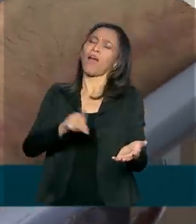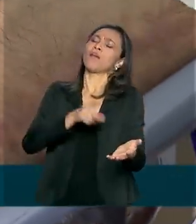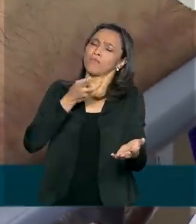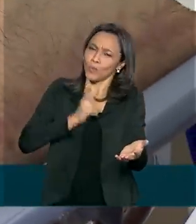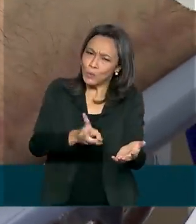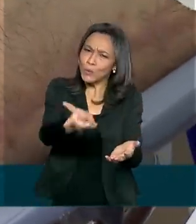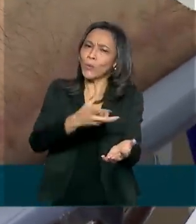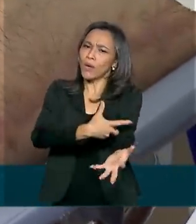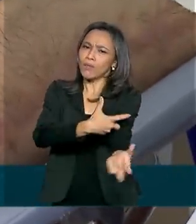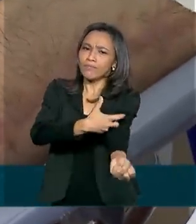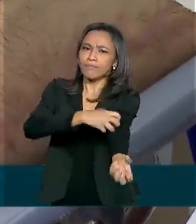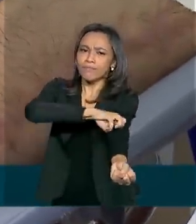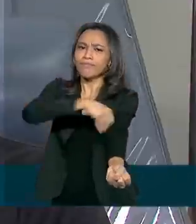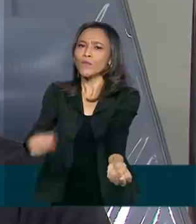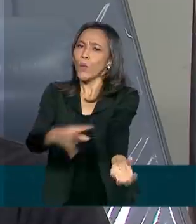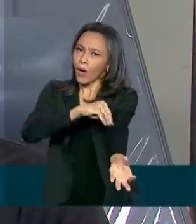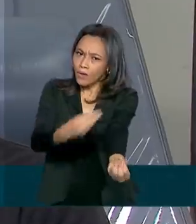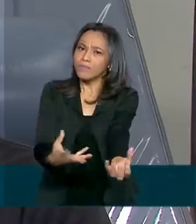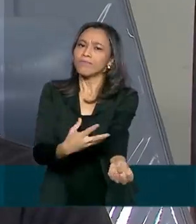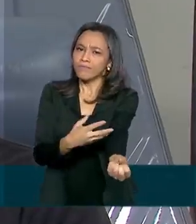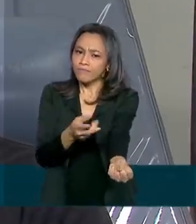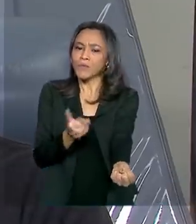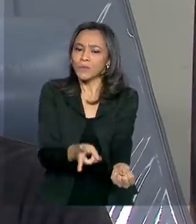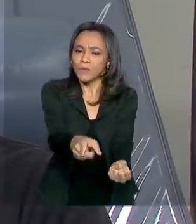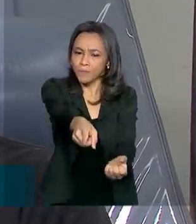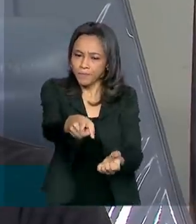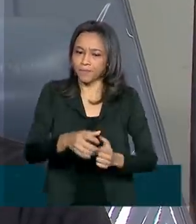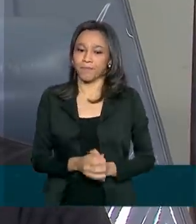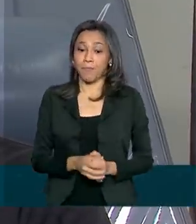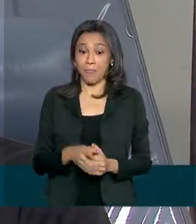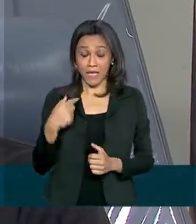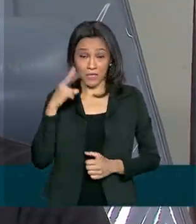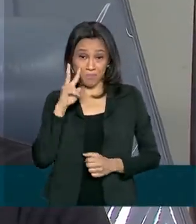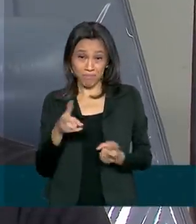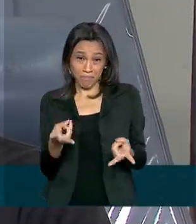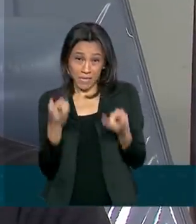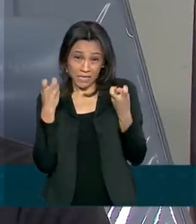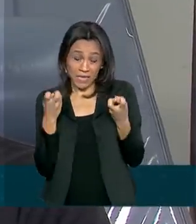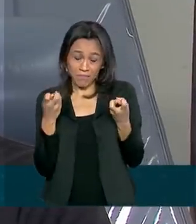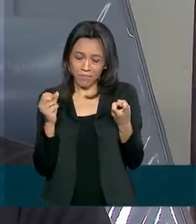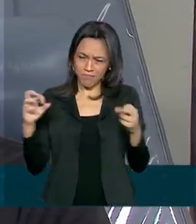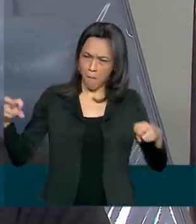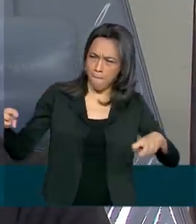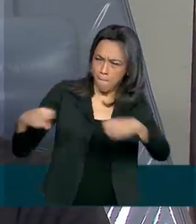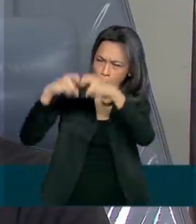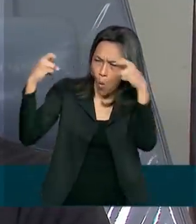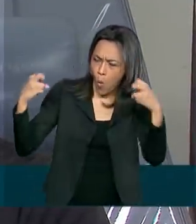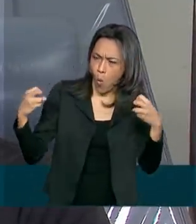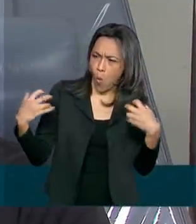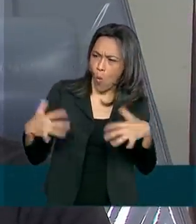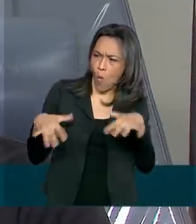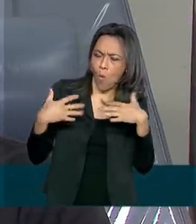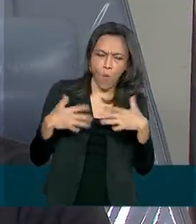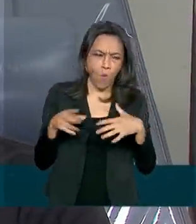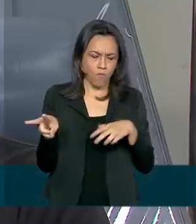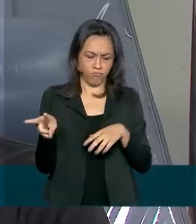que para ele é muito importante. A gente vê, diuturnamente, acidentes, a importância que é